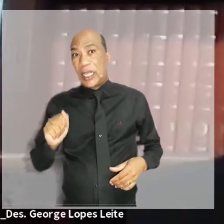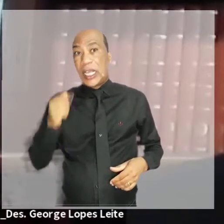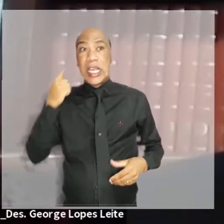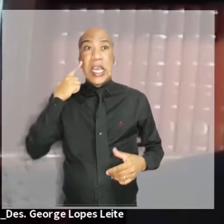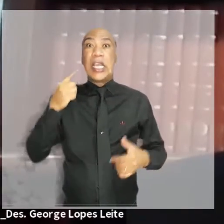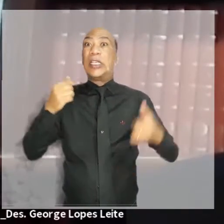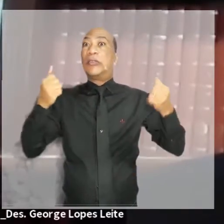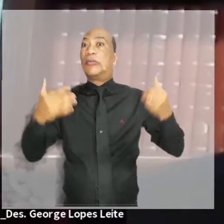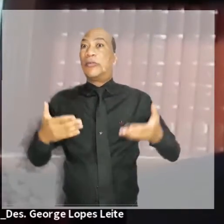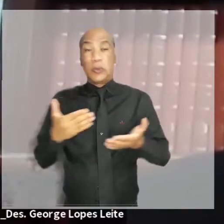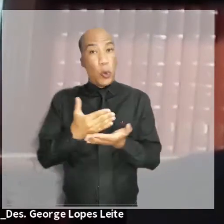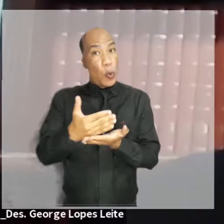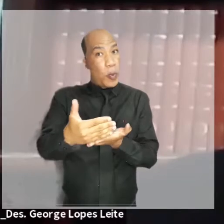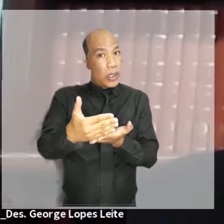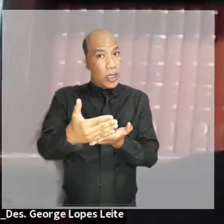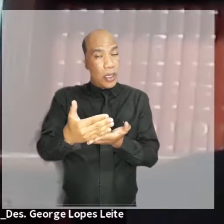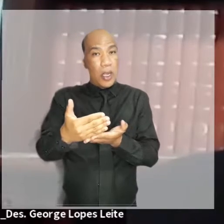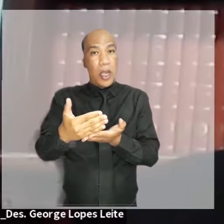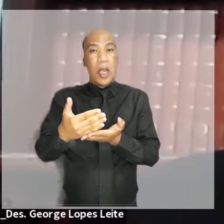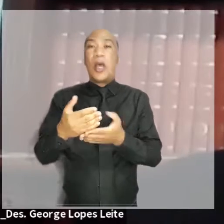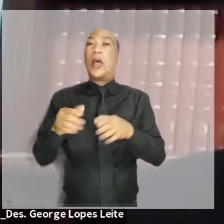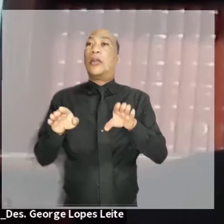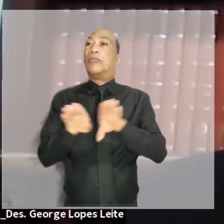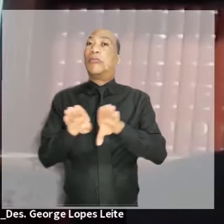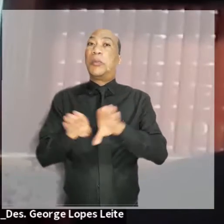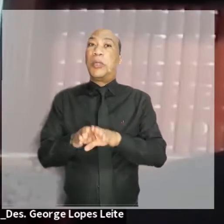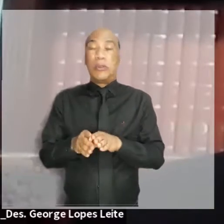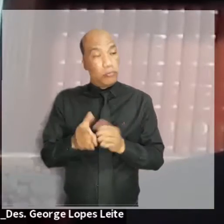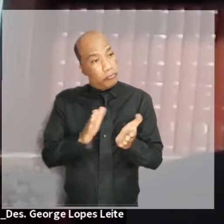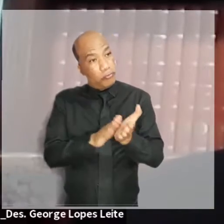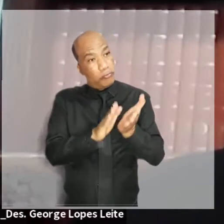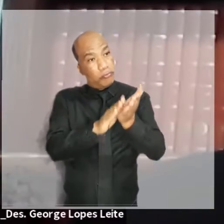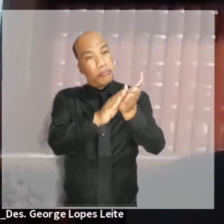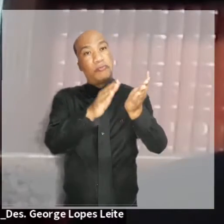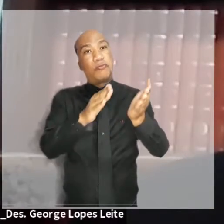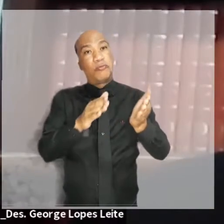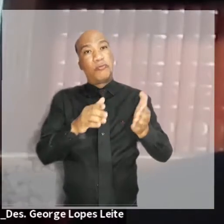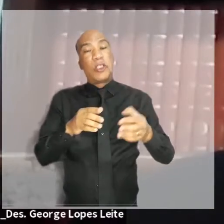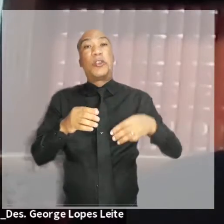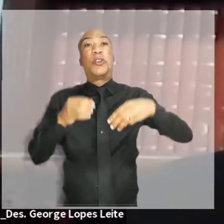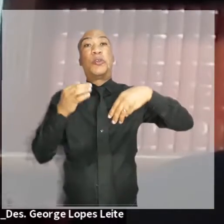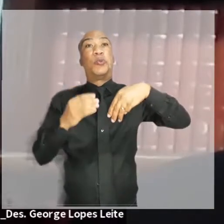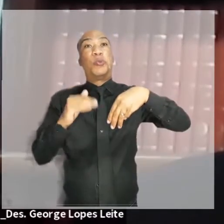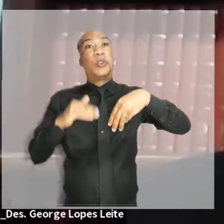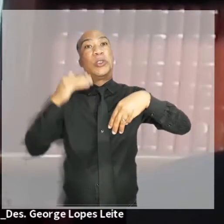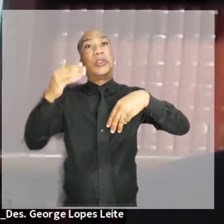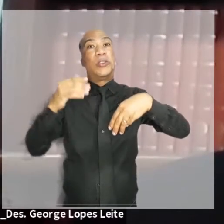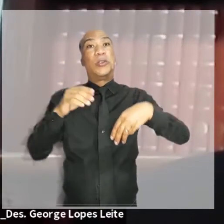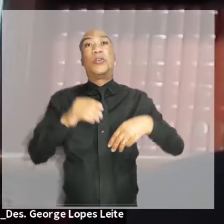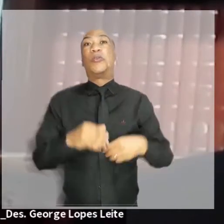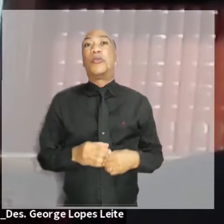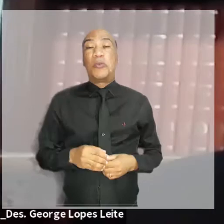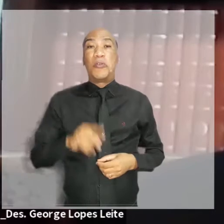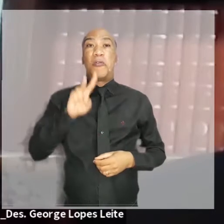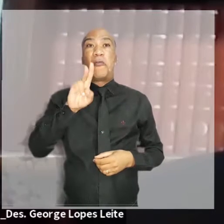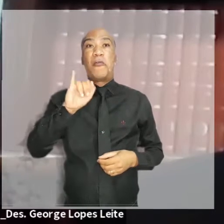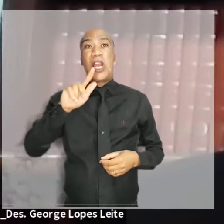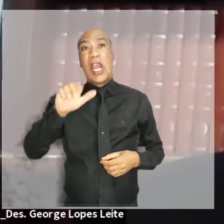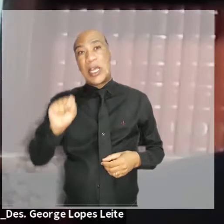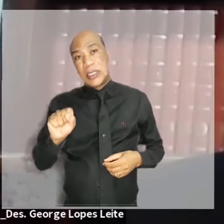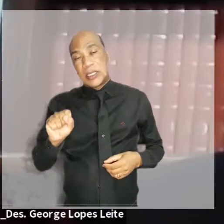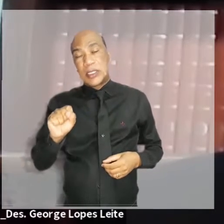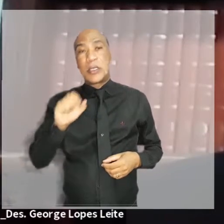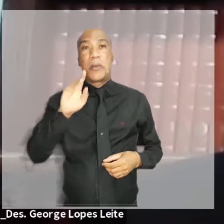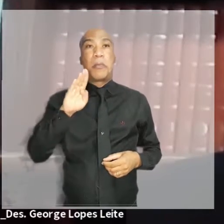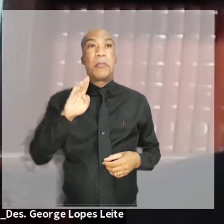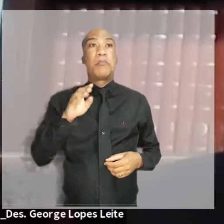Federal, que abrirá nosso ciclo de conferências. Também homenageio o ministro Ricardo Willas